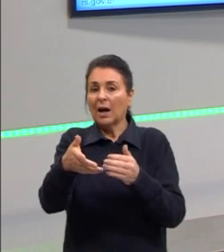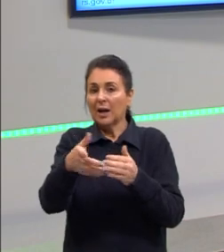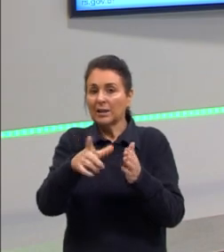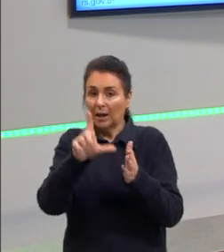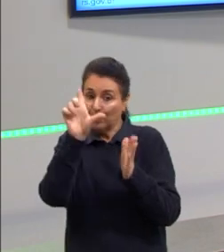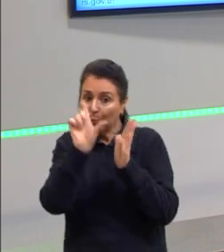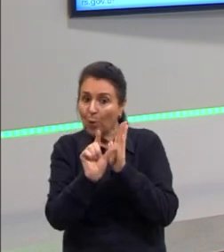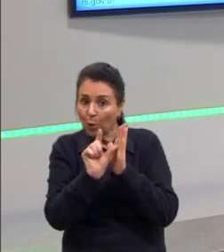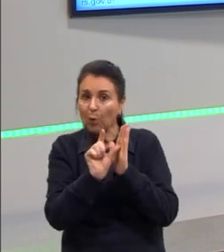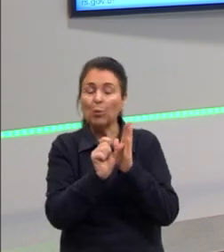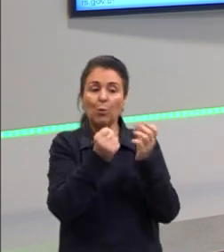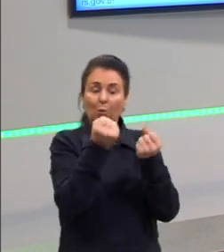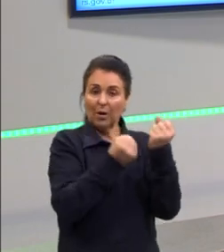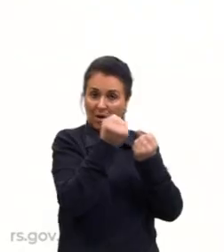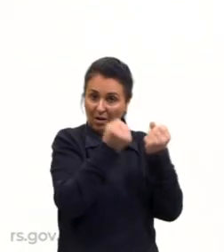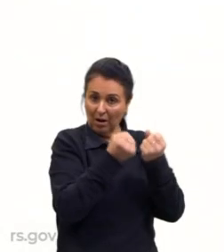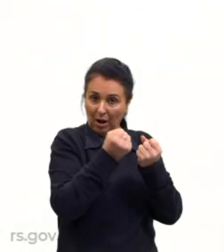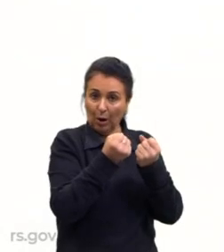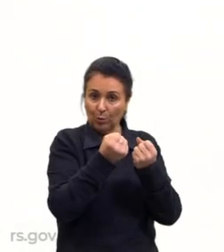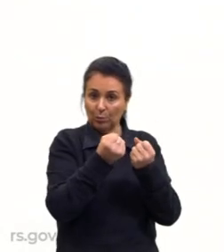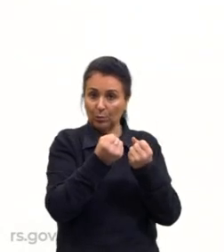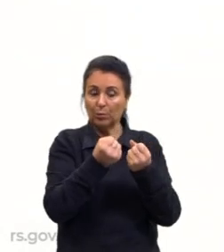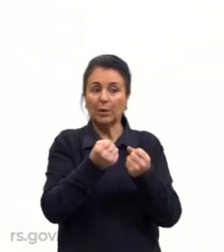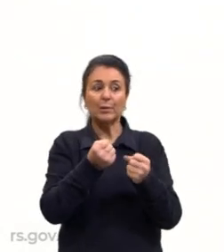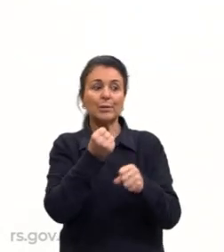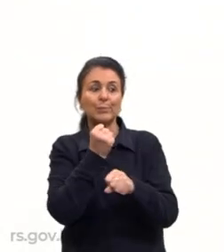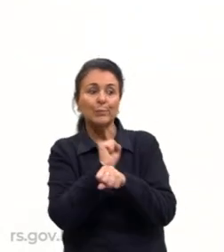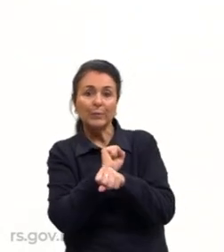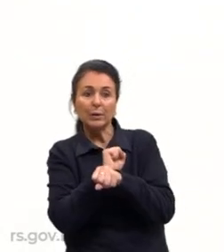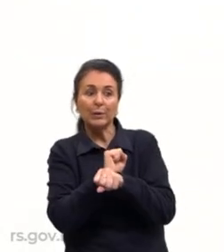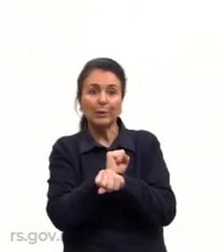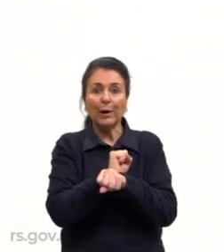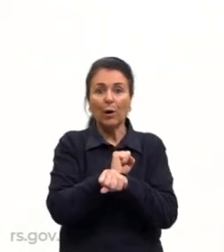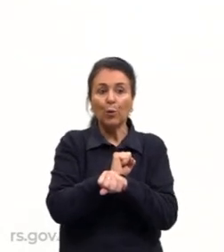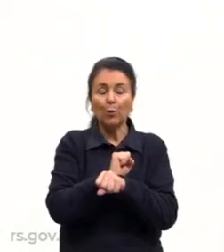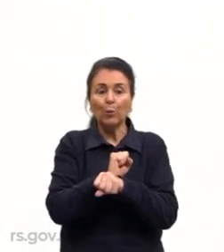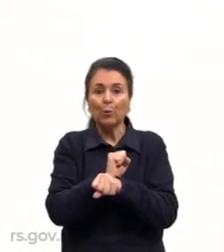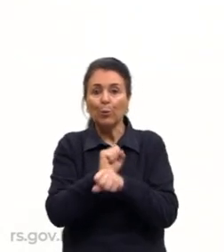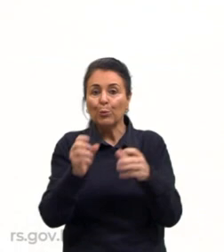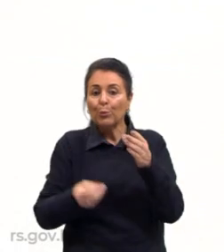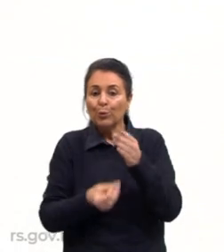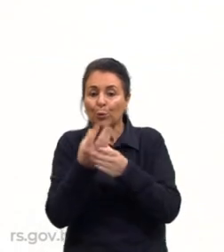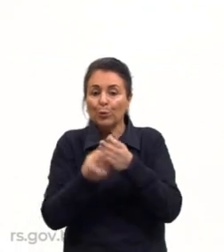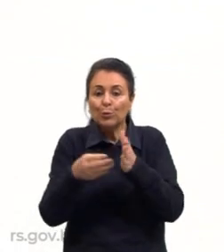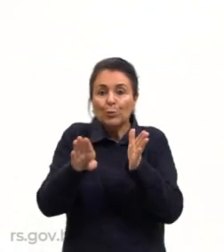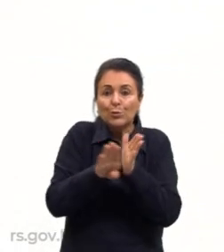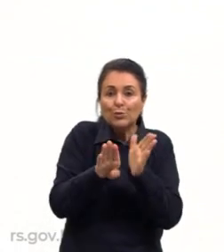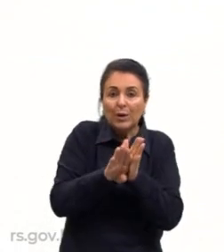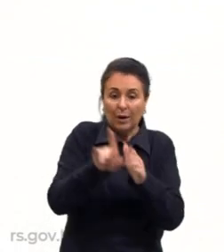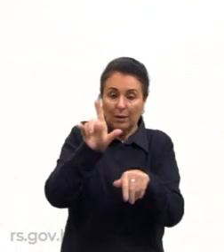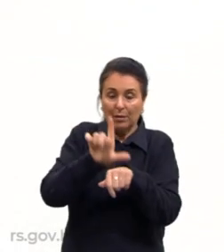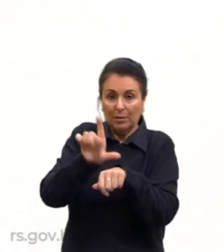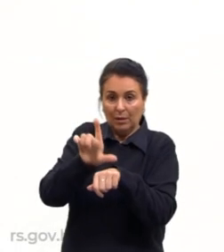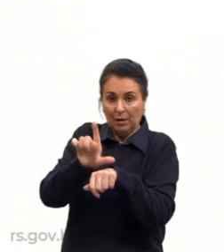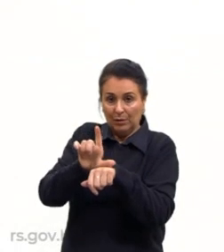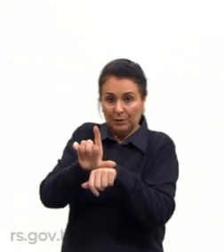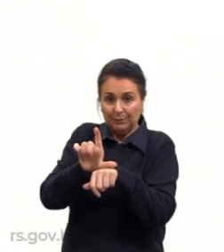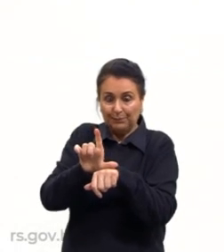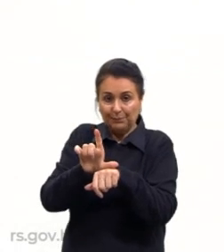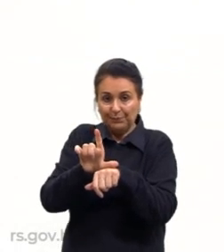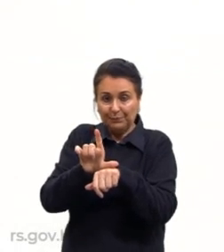estoque, eu tenho uma demanda, tenho que esperar chegar o meu produto, principalmente essa questão do carro. Tá, meninos e meninas? Vamos lá?